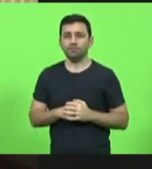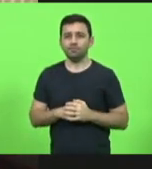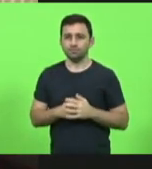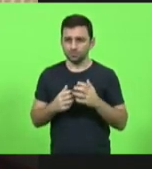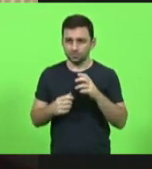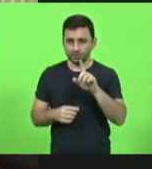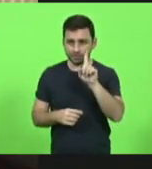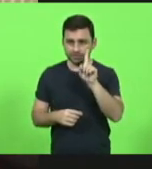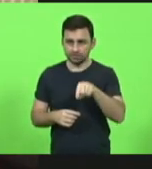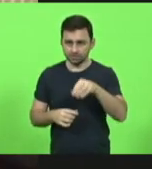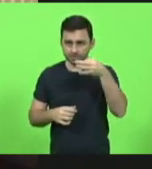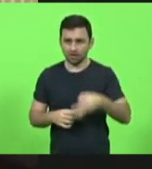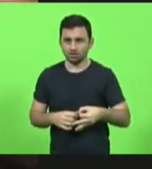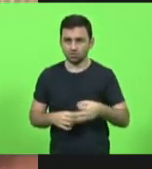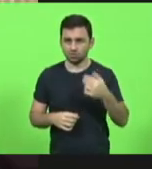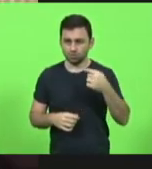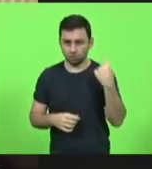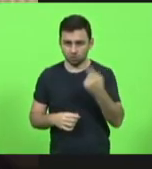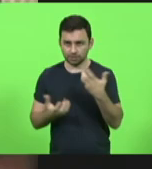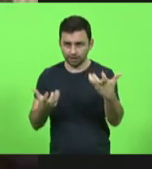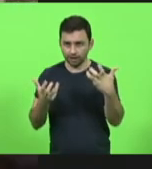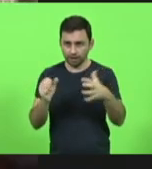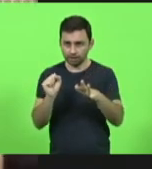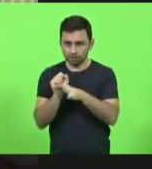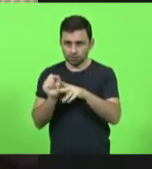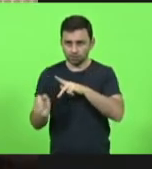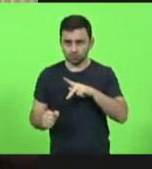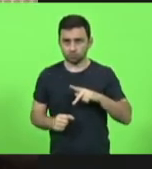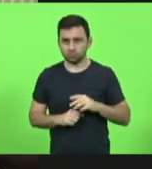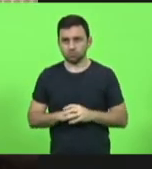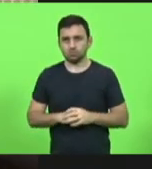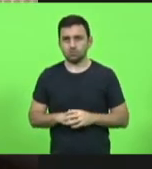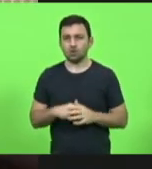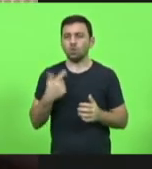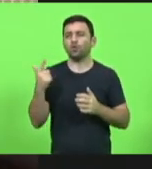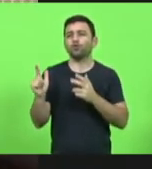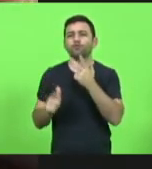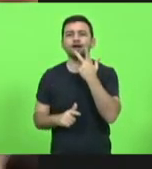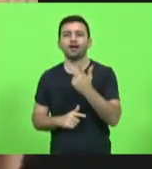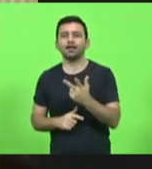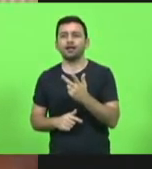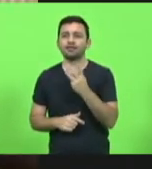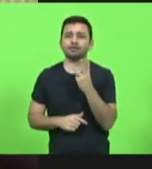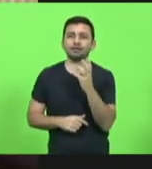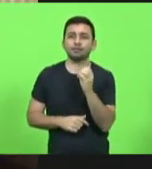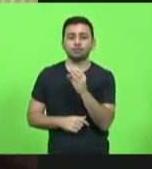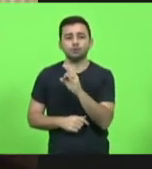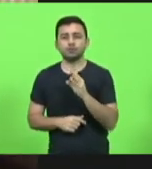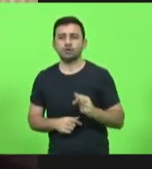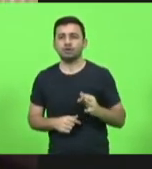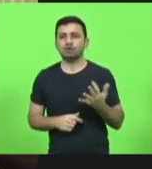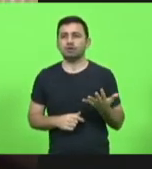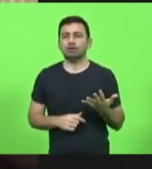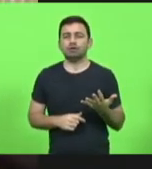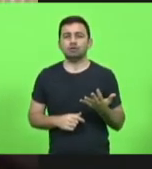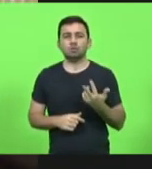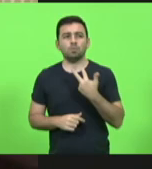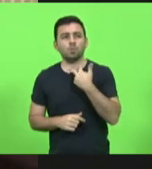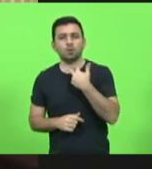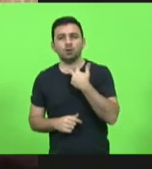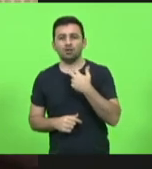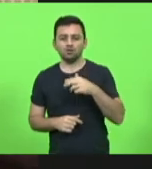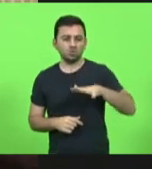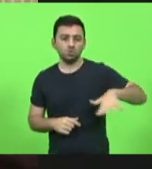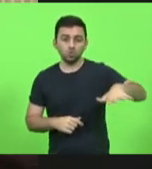Aí vem lá, não, mas não é 30%, é 30%? E o praça sempre se ferrando. A